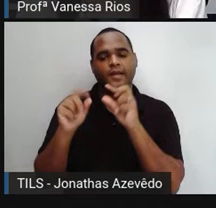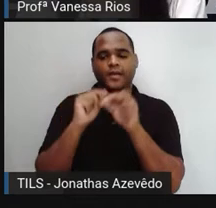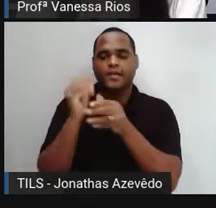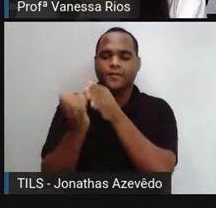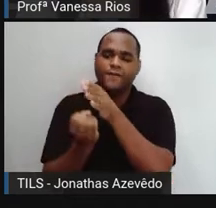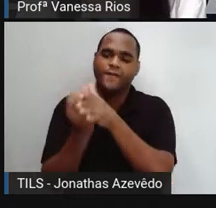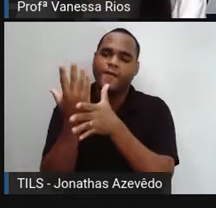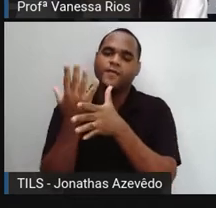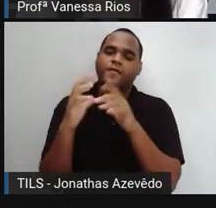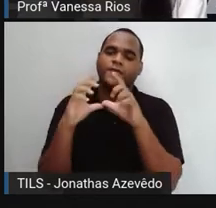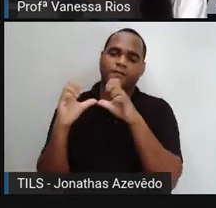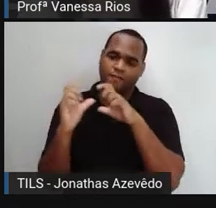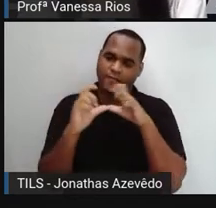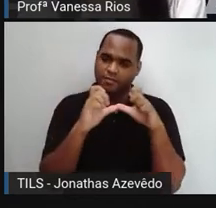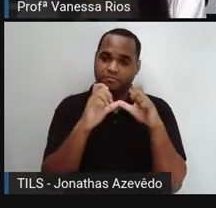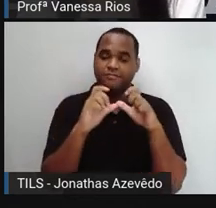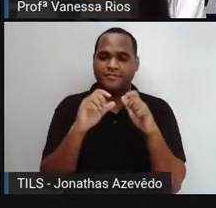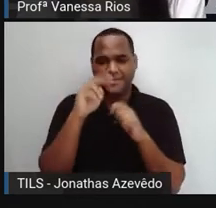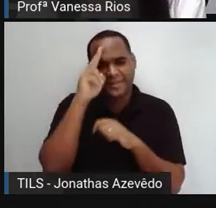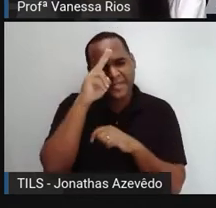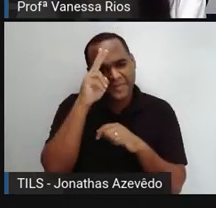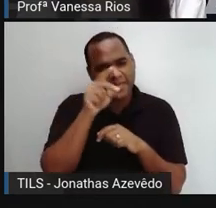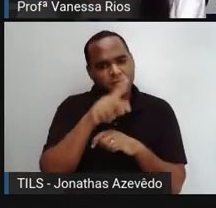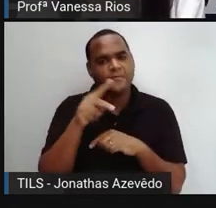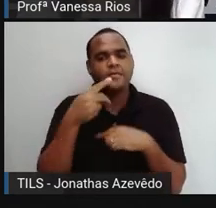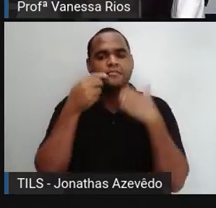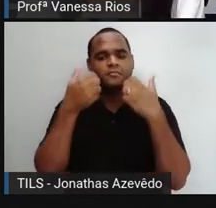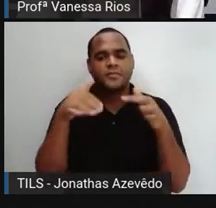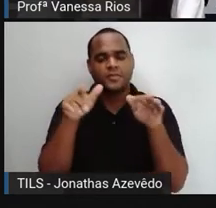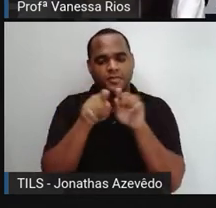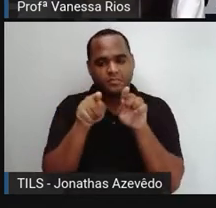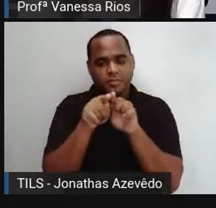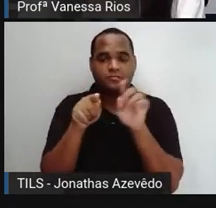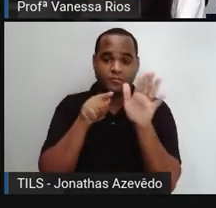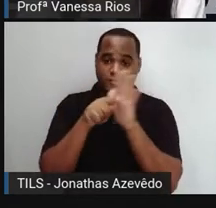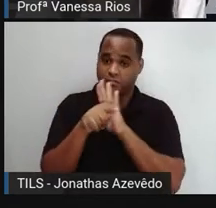fotografia? Lembram aí que a Pró também fez essa pergunta?